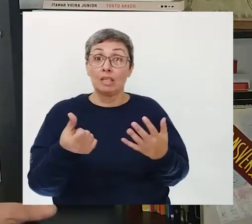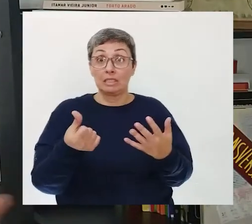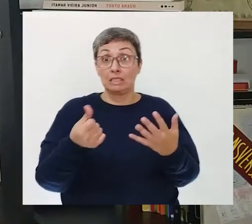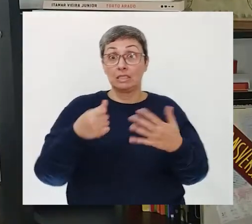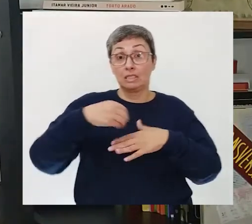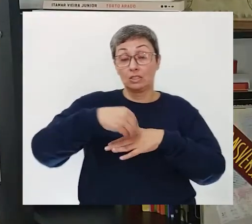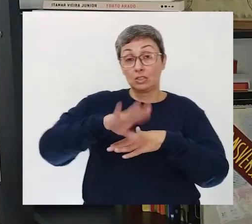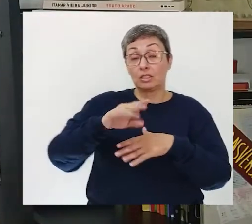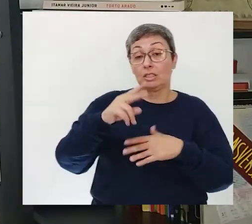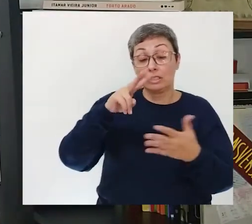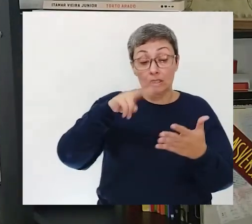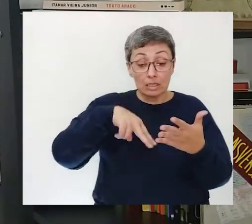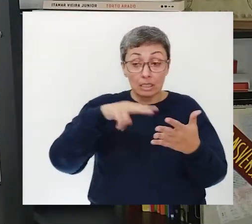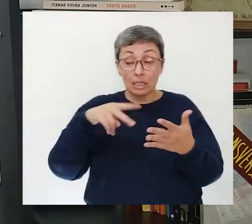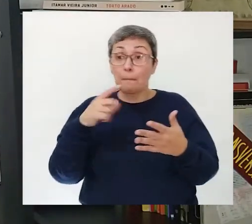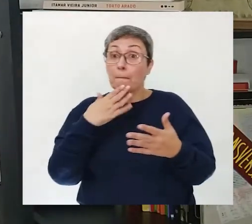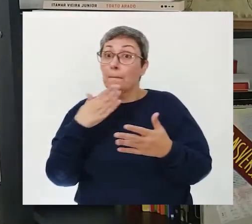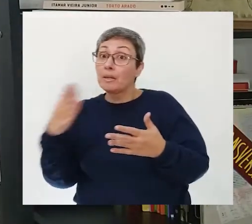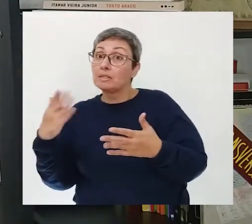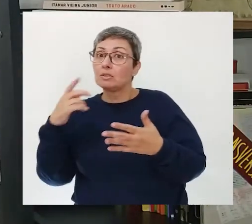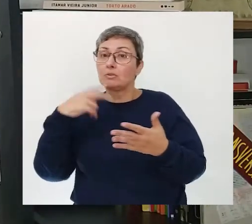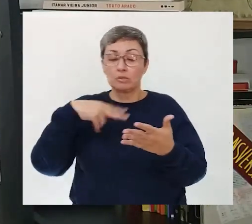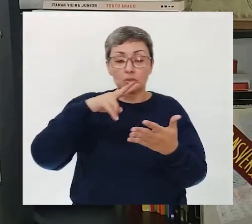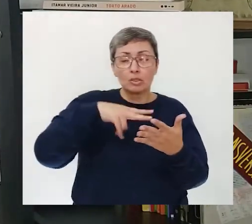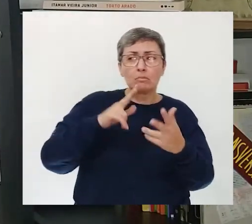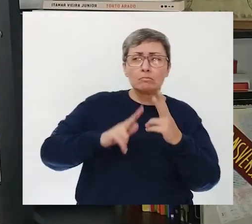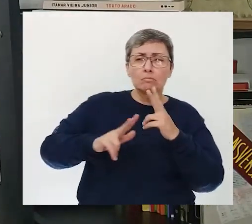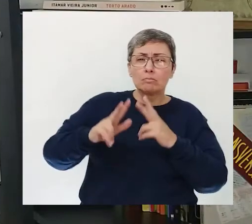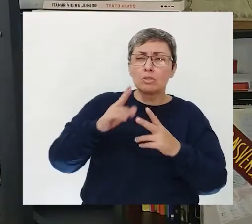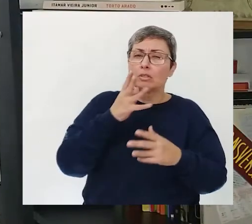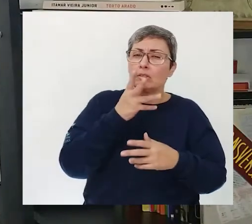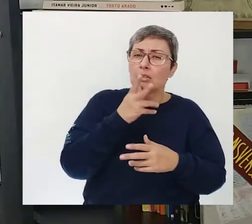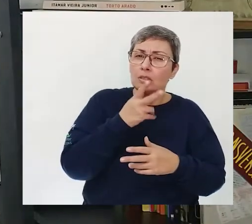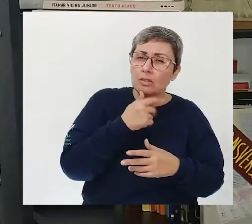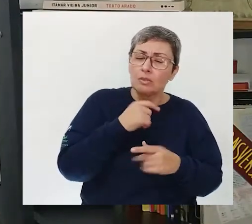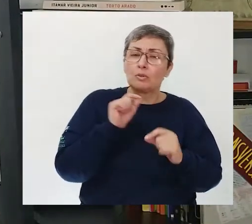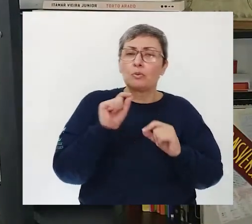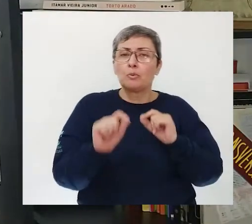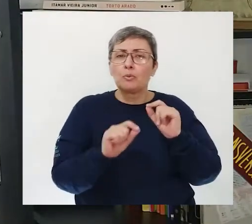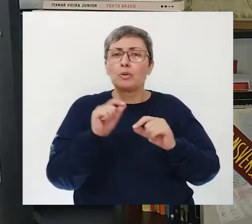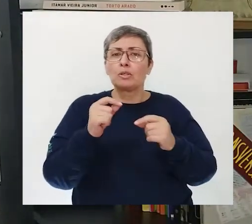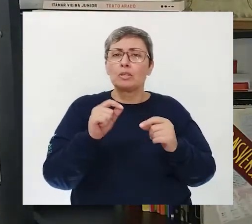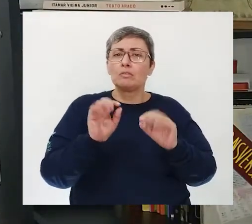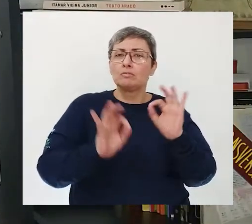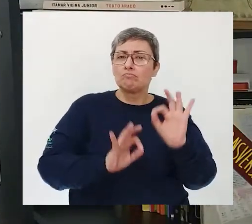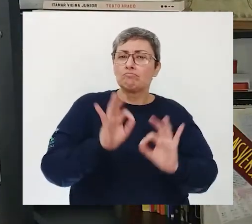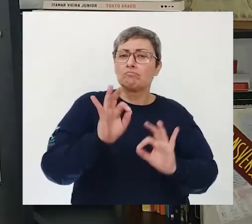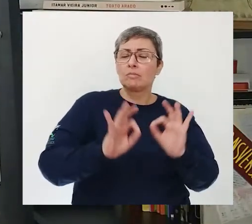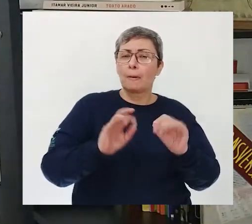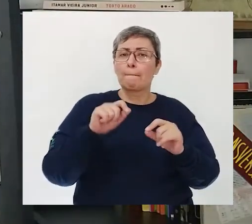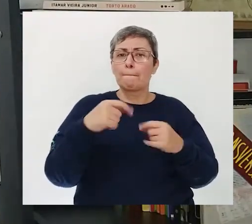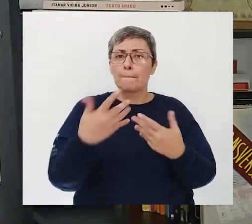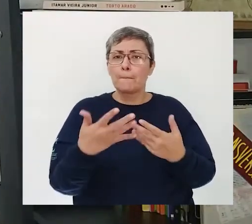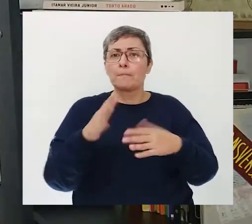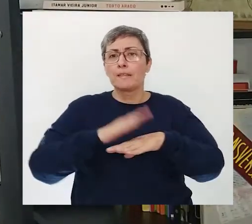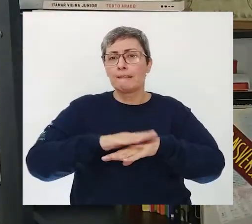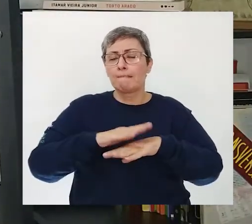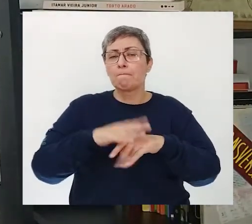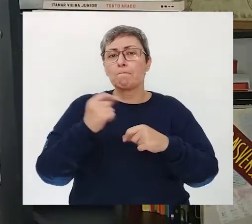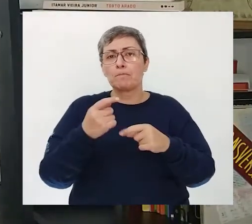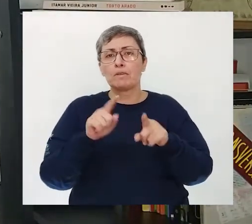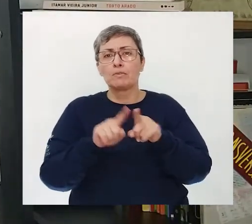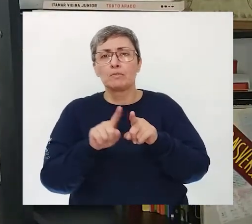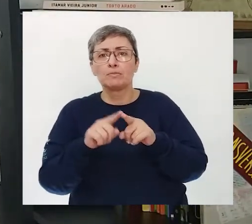sexta dica É ler Ou peça Para alguém Ler Para vocês Bem devagarzinho O que vocês estão Produzindo Isso que vocês